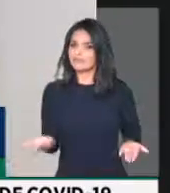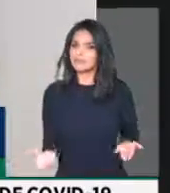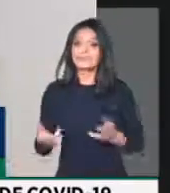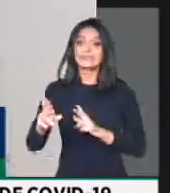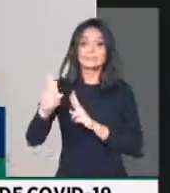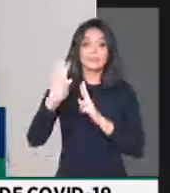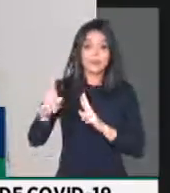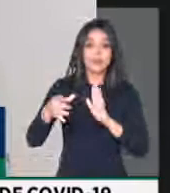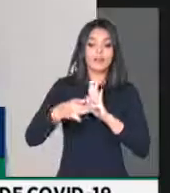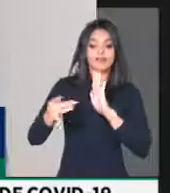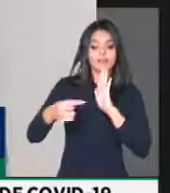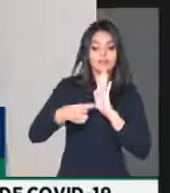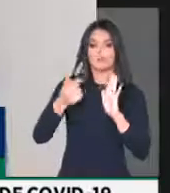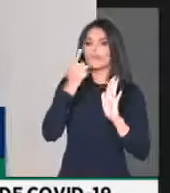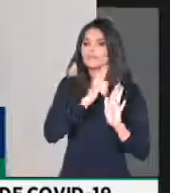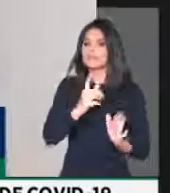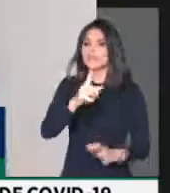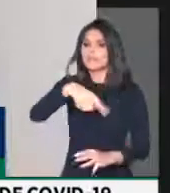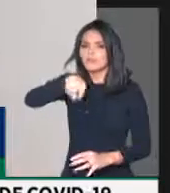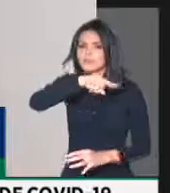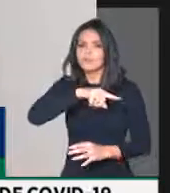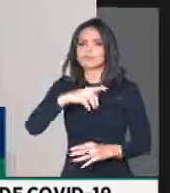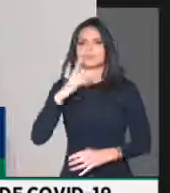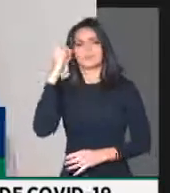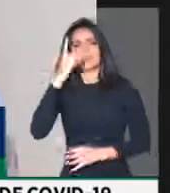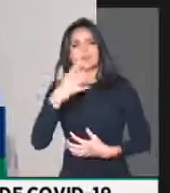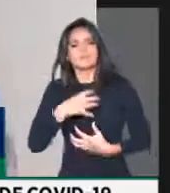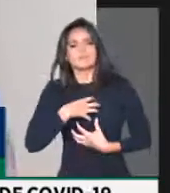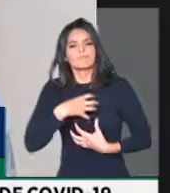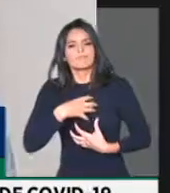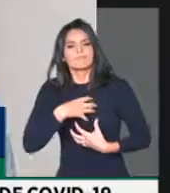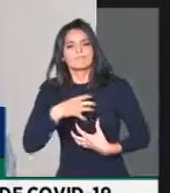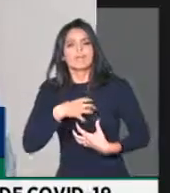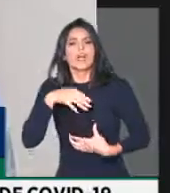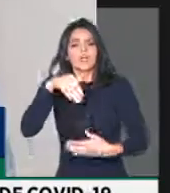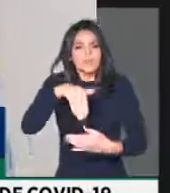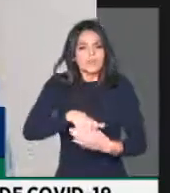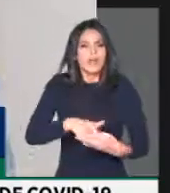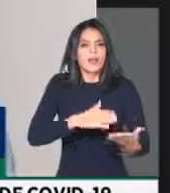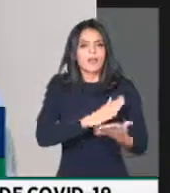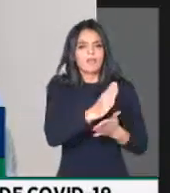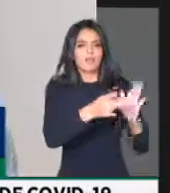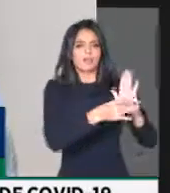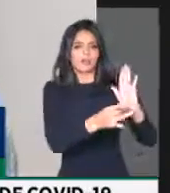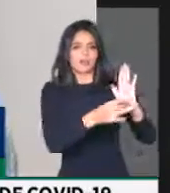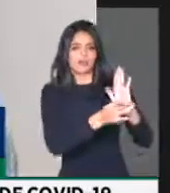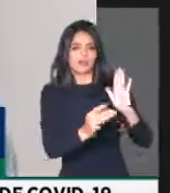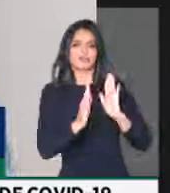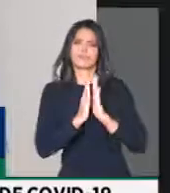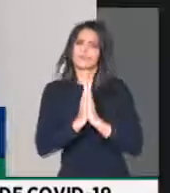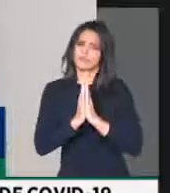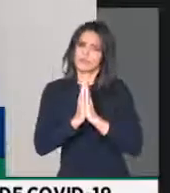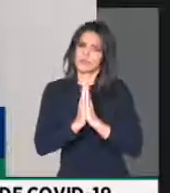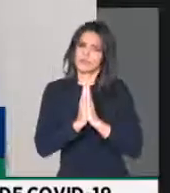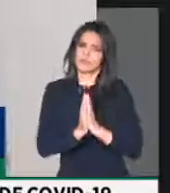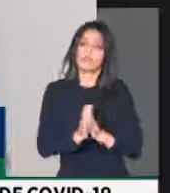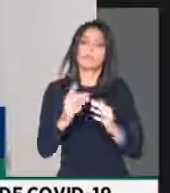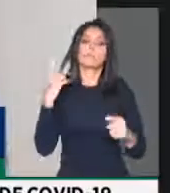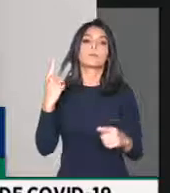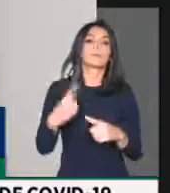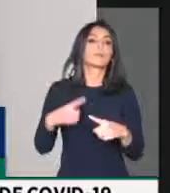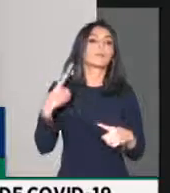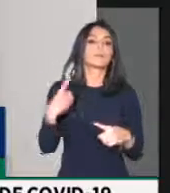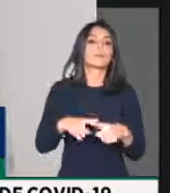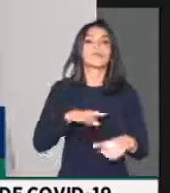destaque ganhe a sensibilidade do plenário e a gente possa fazer essa correção. Não faz sentido a gente